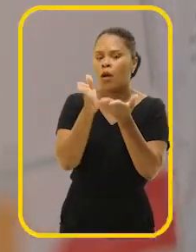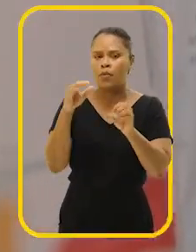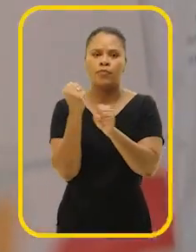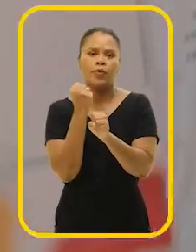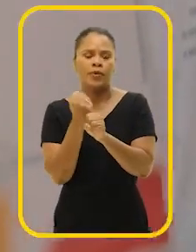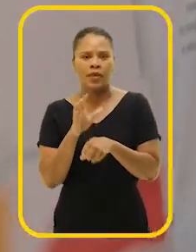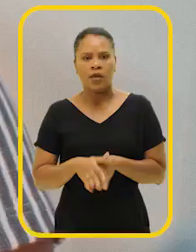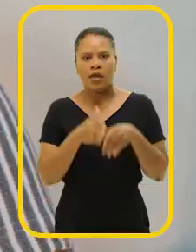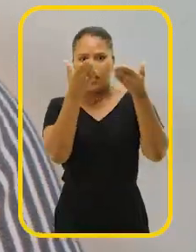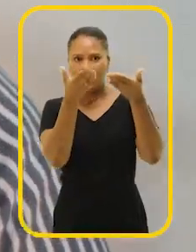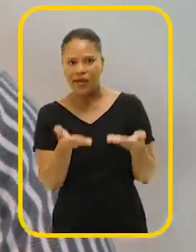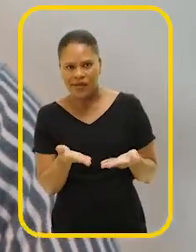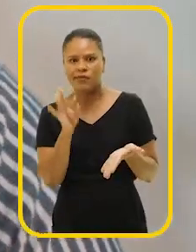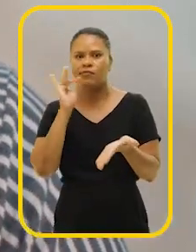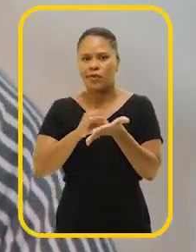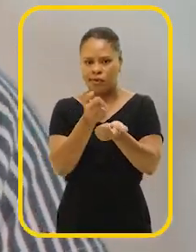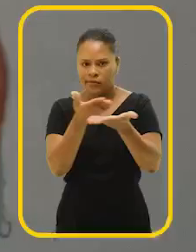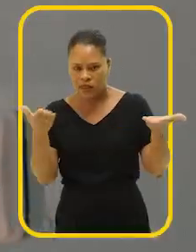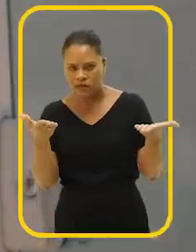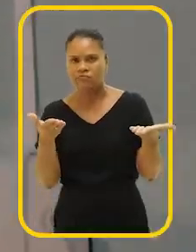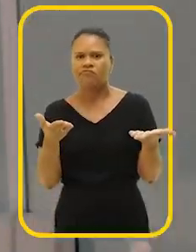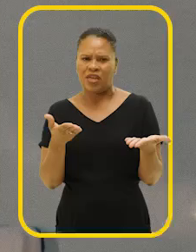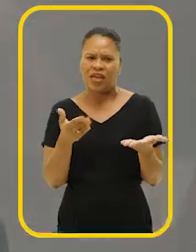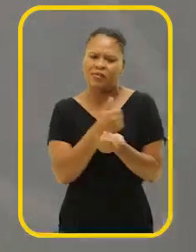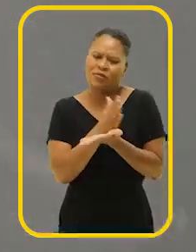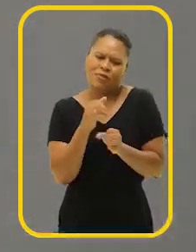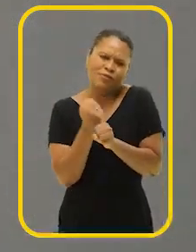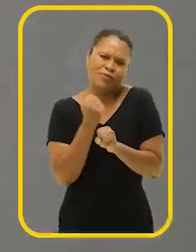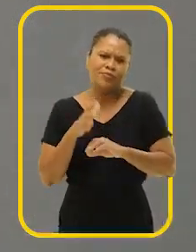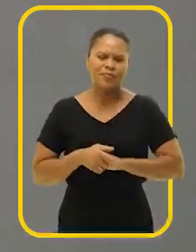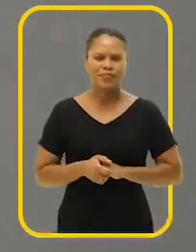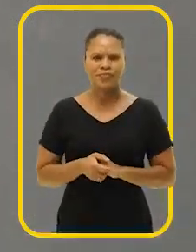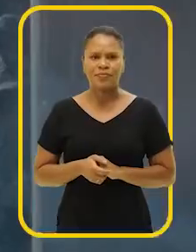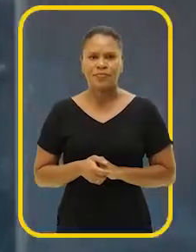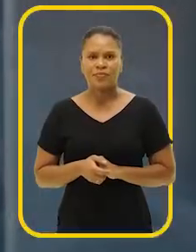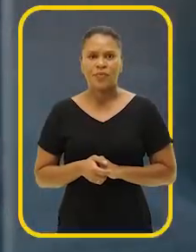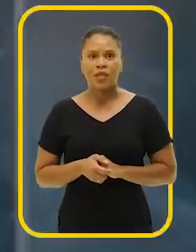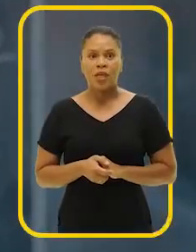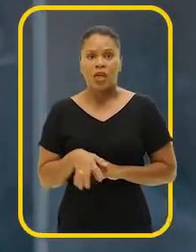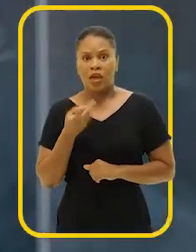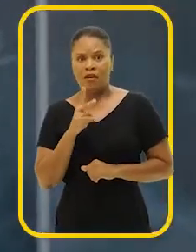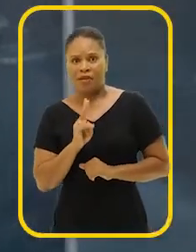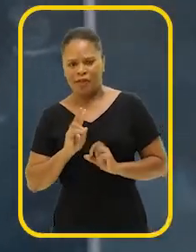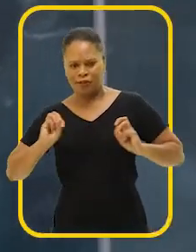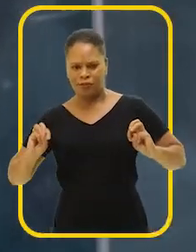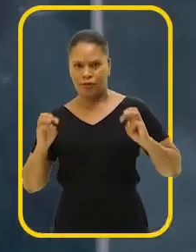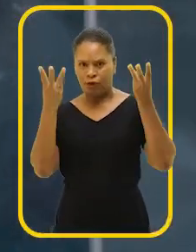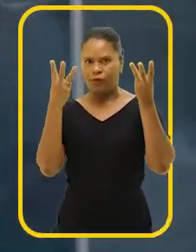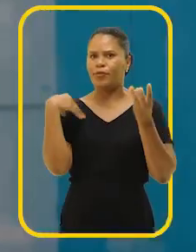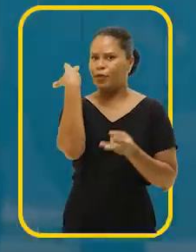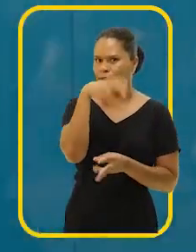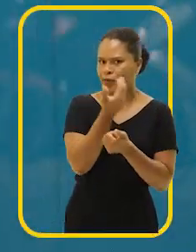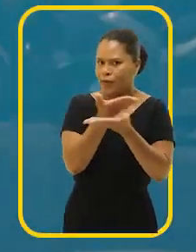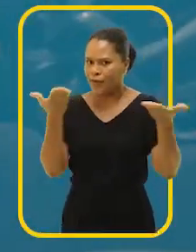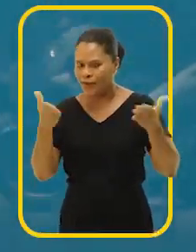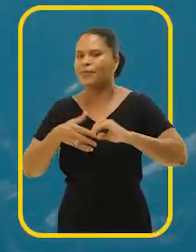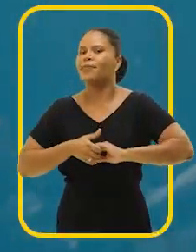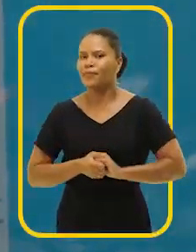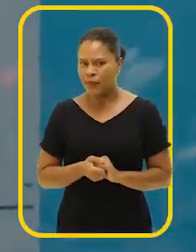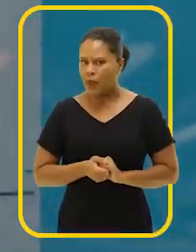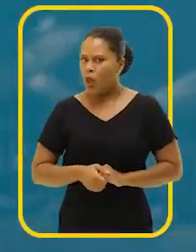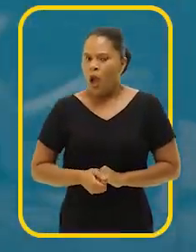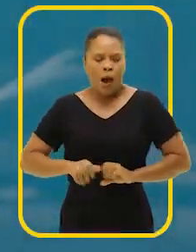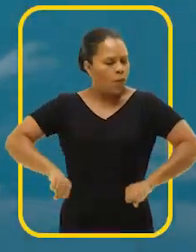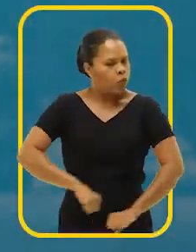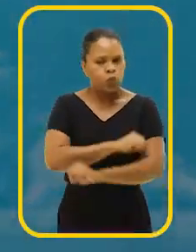E esse ano todo a realidade é desse jeito. Desde o começo do ano. A gente vê esse show, traga esses cantores aí. Absurdo fazer